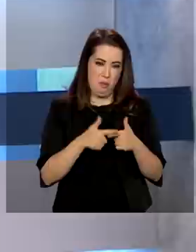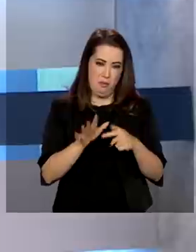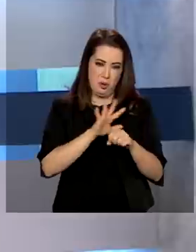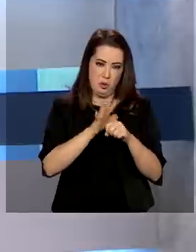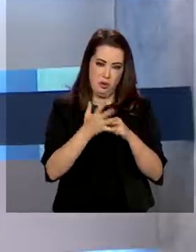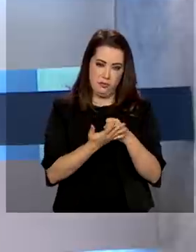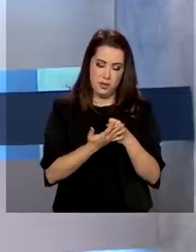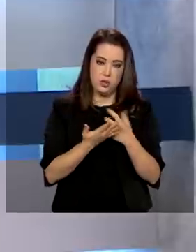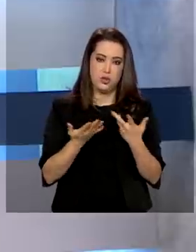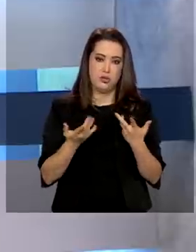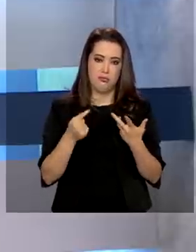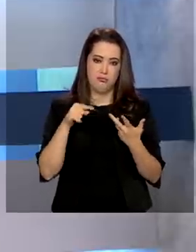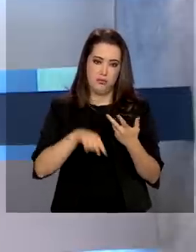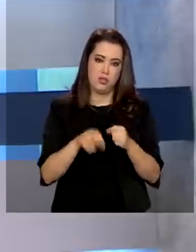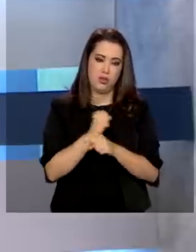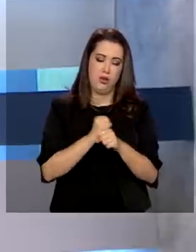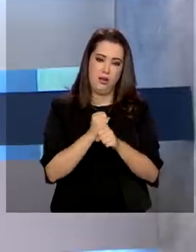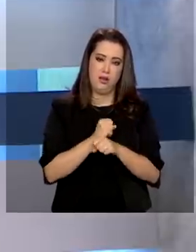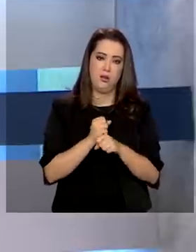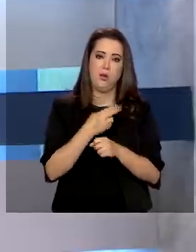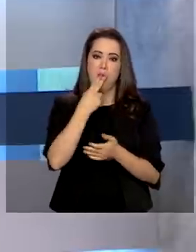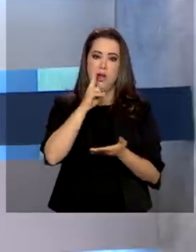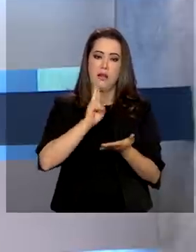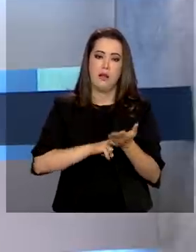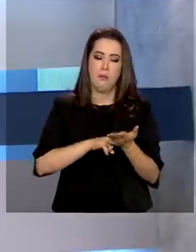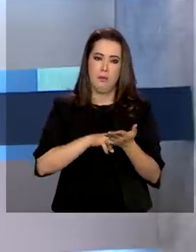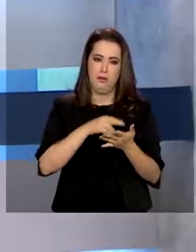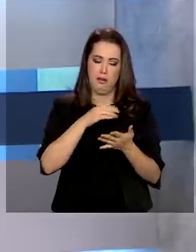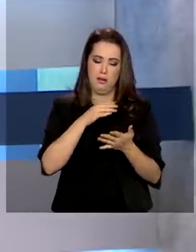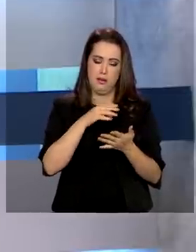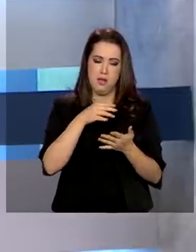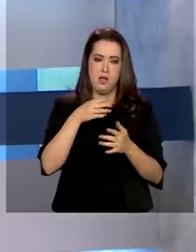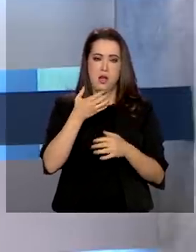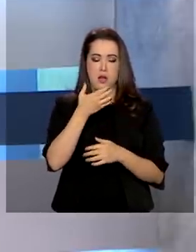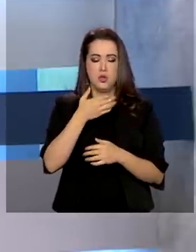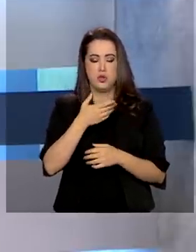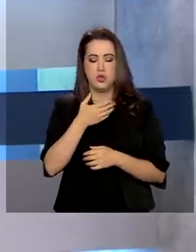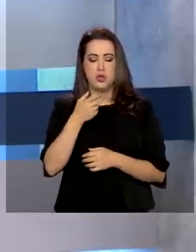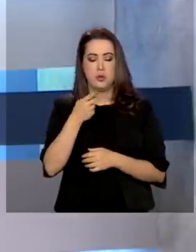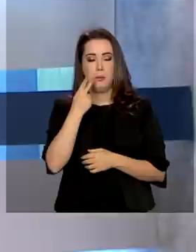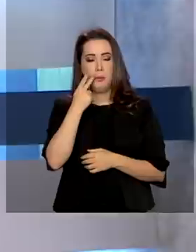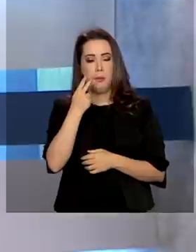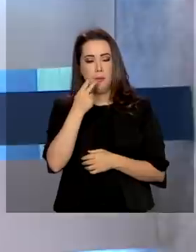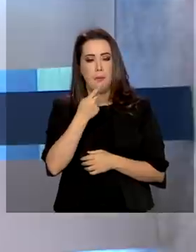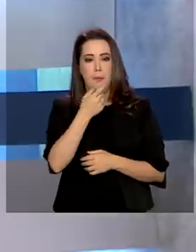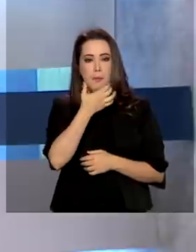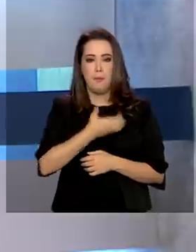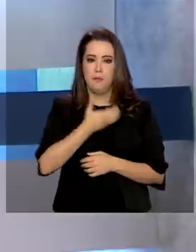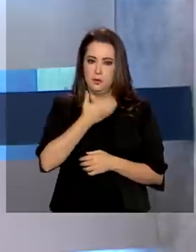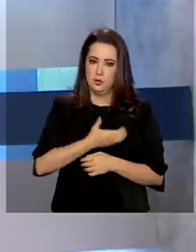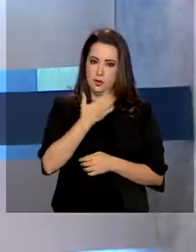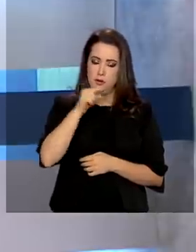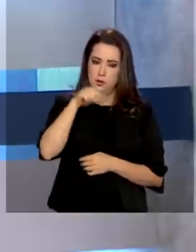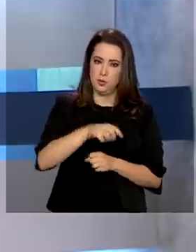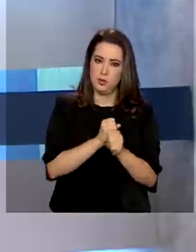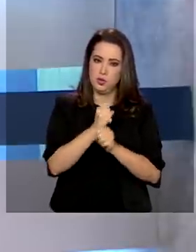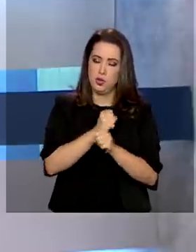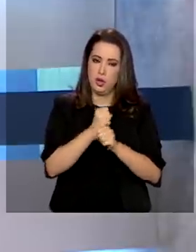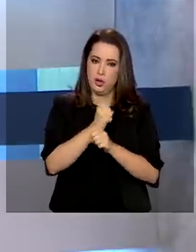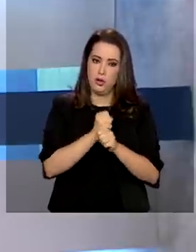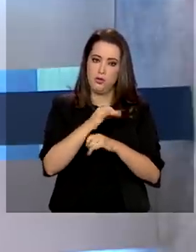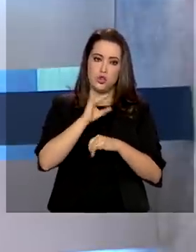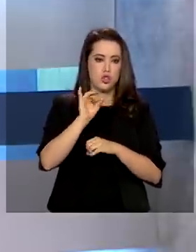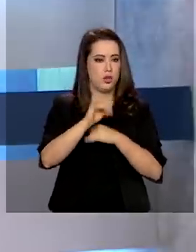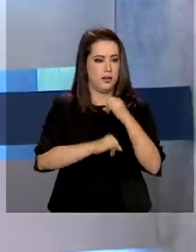a campanha do Papai Noel dos Correios deste ano foi online. A ação solidária uniu 100 mil cartinhas de crianças aos